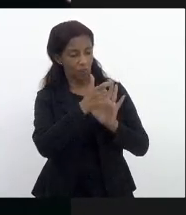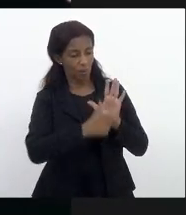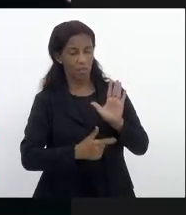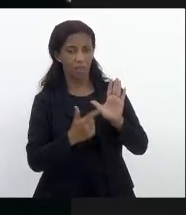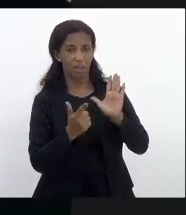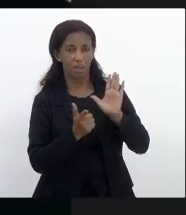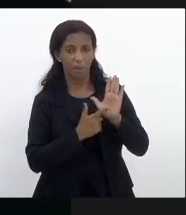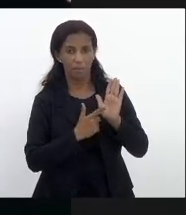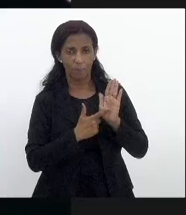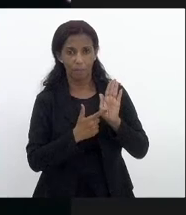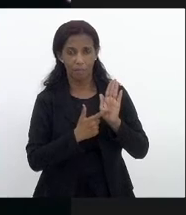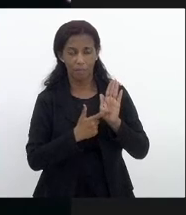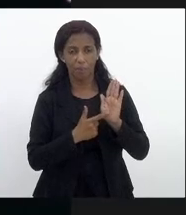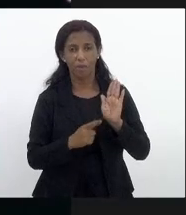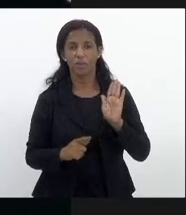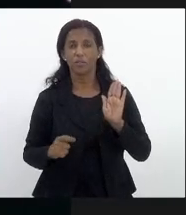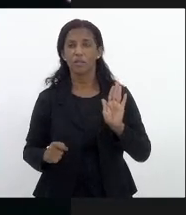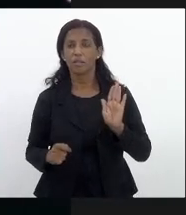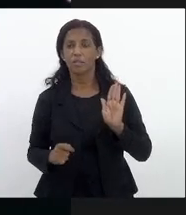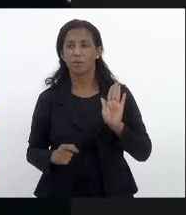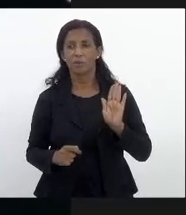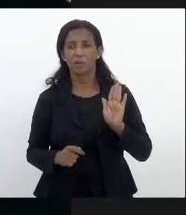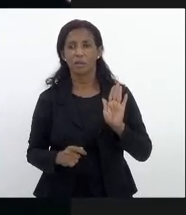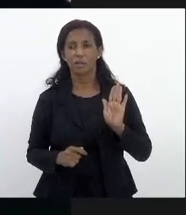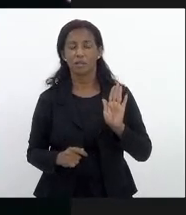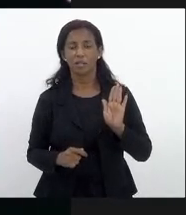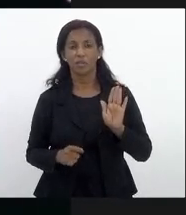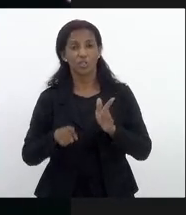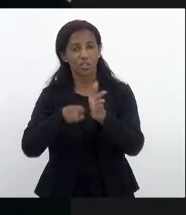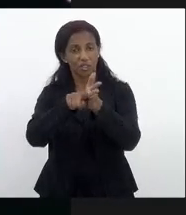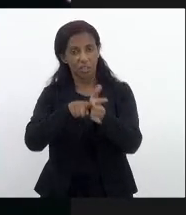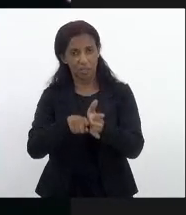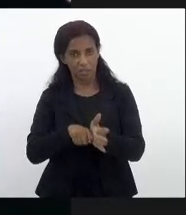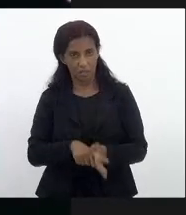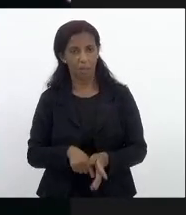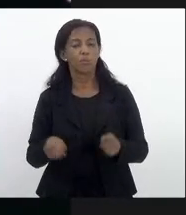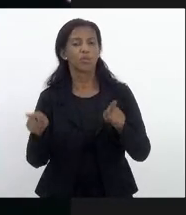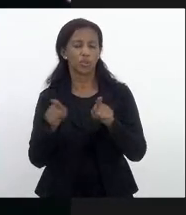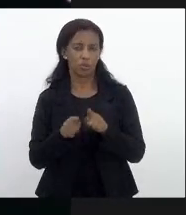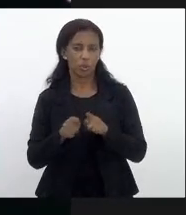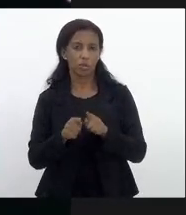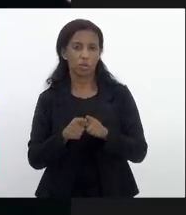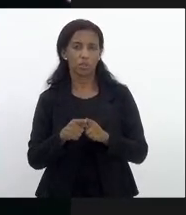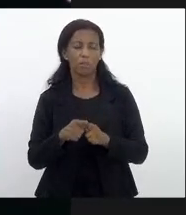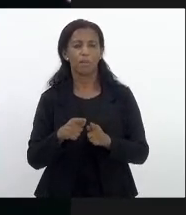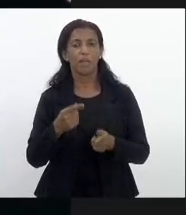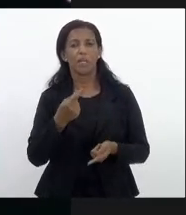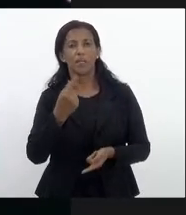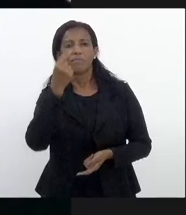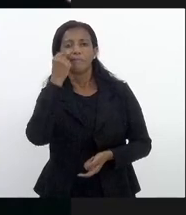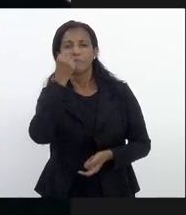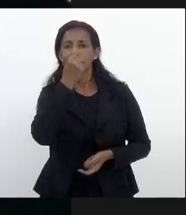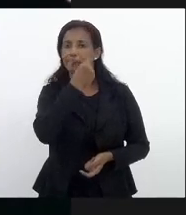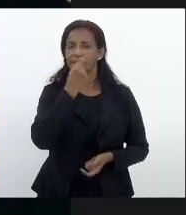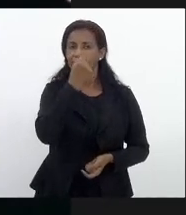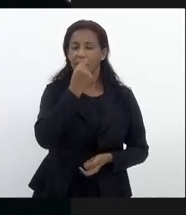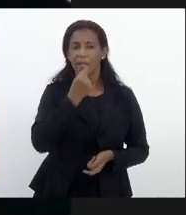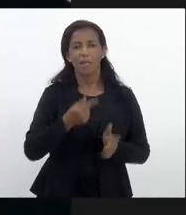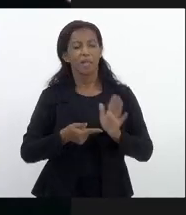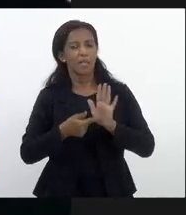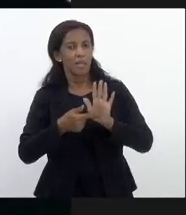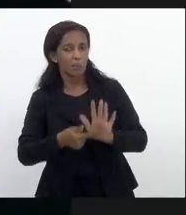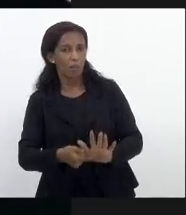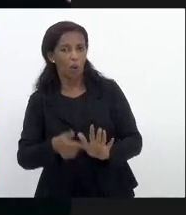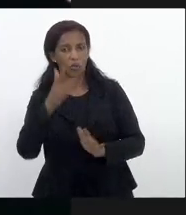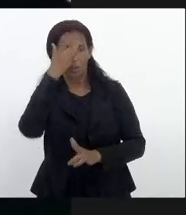deverá ser feita mediante a apresentação de exame sorológico de dosagem de anticorpos neutralizantes